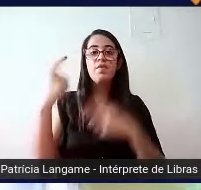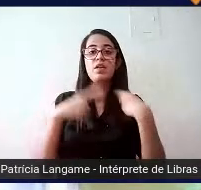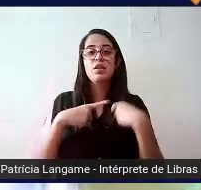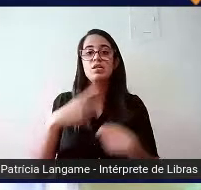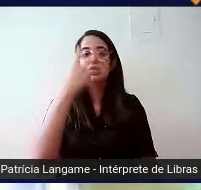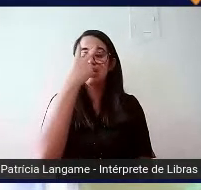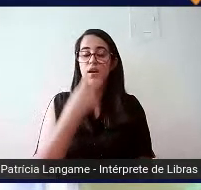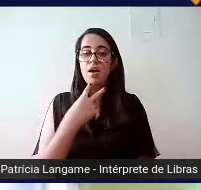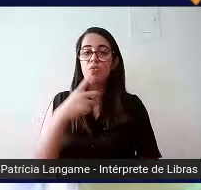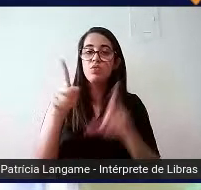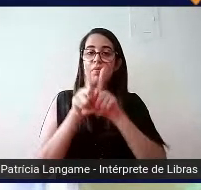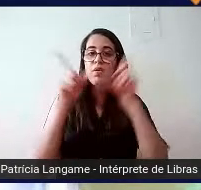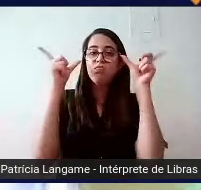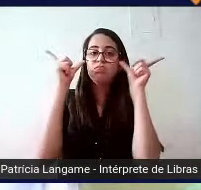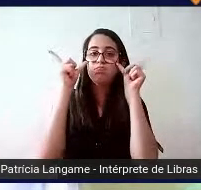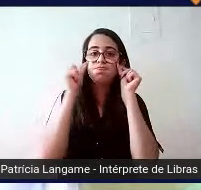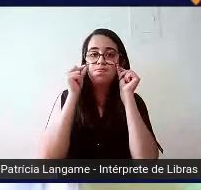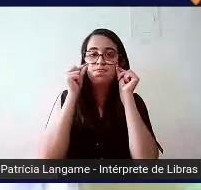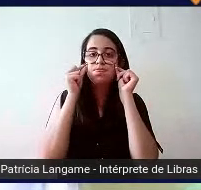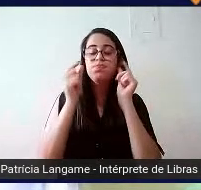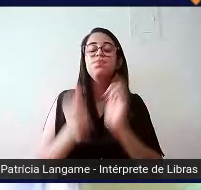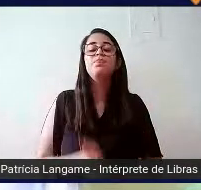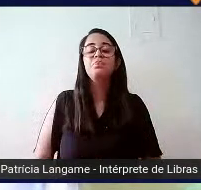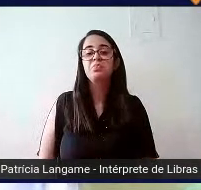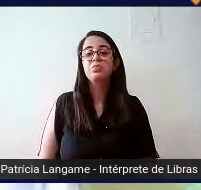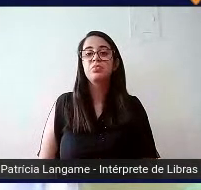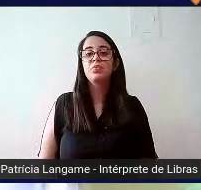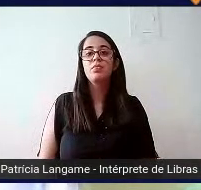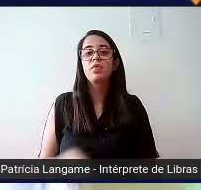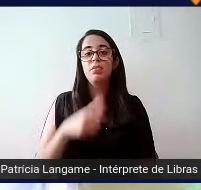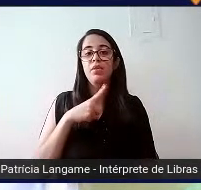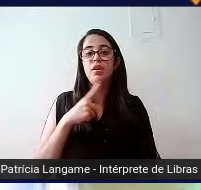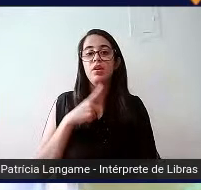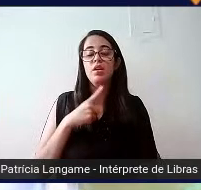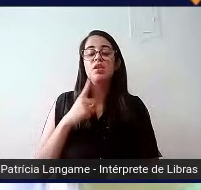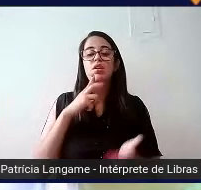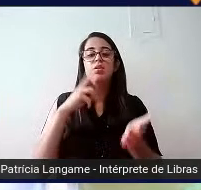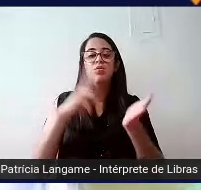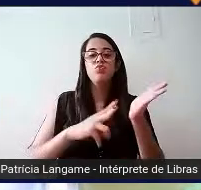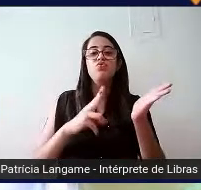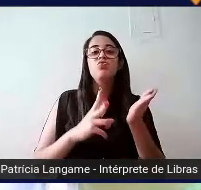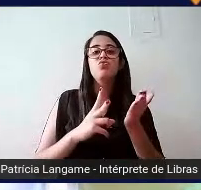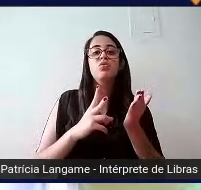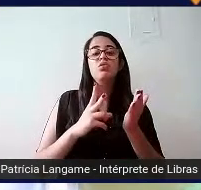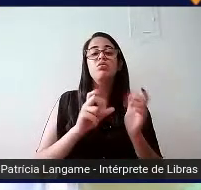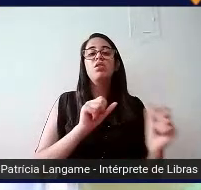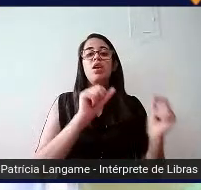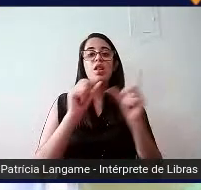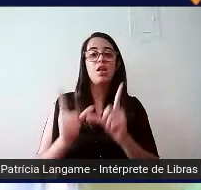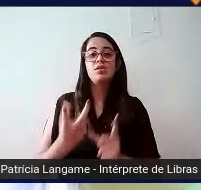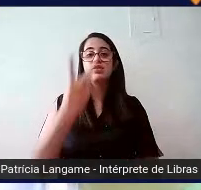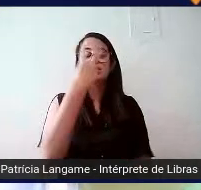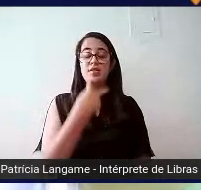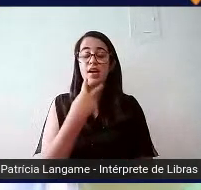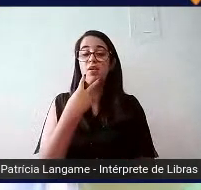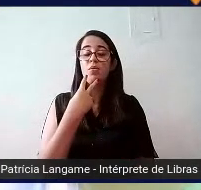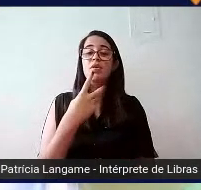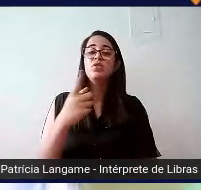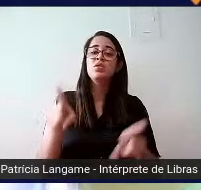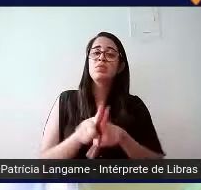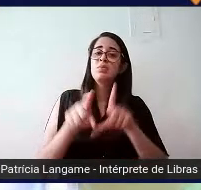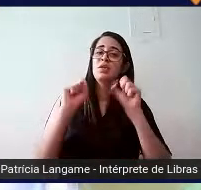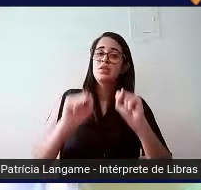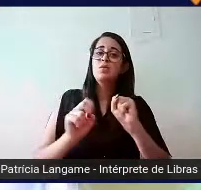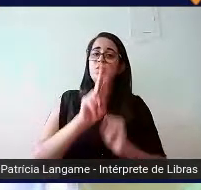e com baixa visão. No caso dos leitores de tela, eles vão se aplicar mais às pessoas cegas, mas ele pode ser usado por qualquer